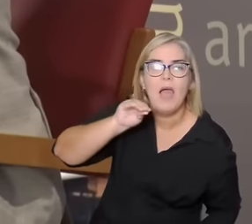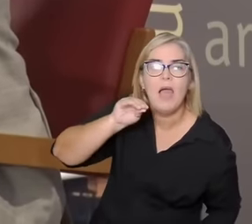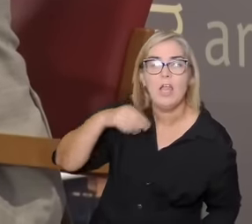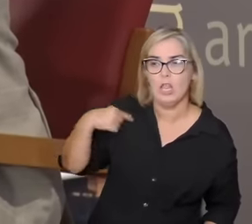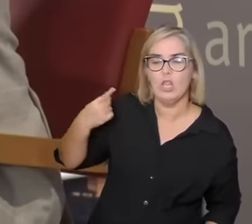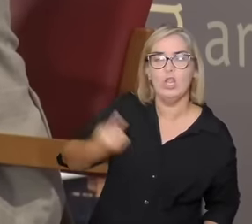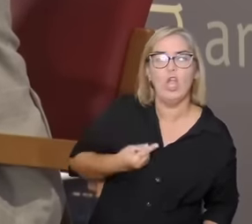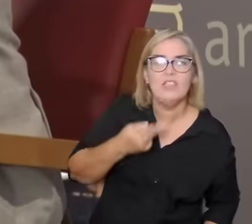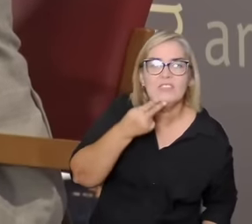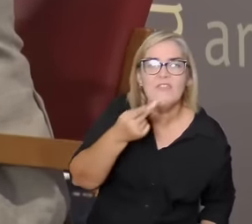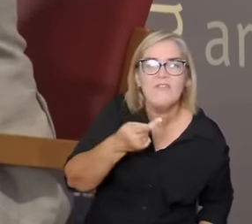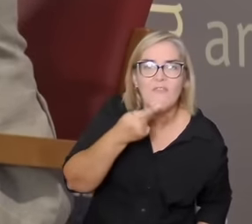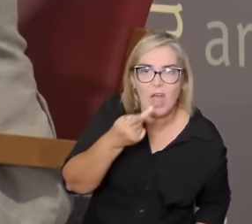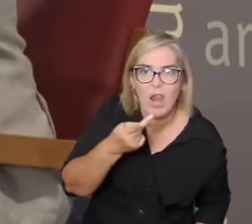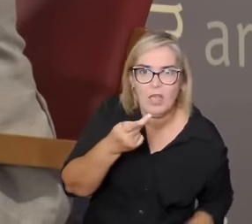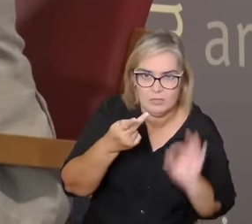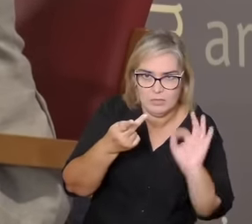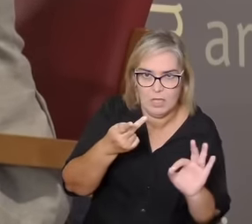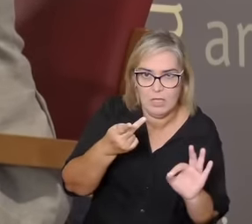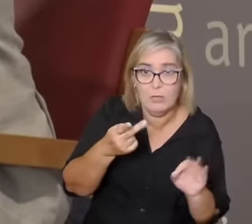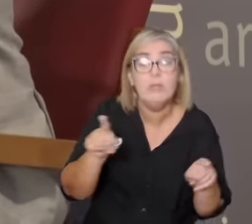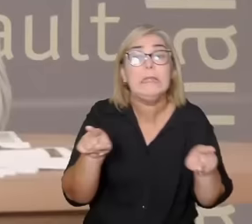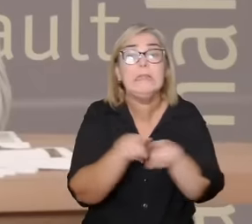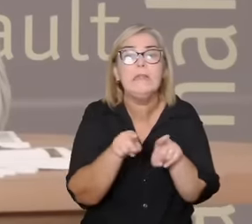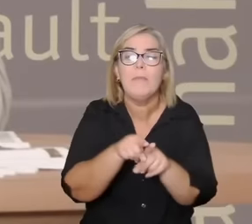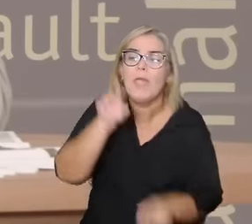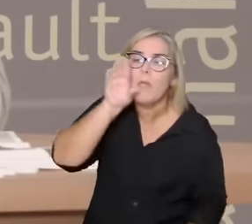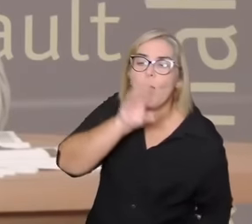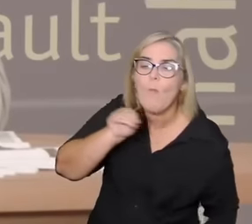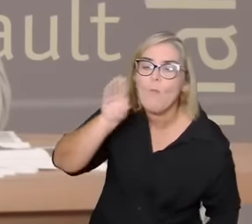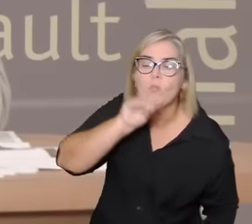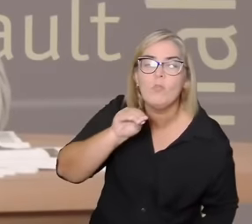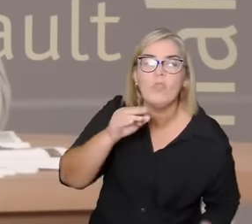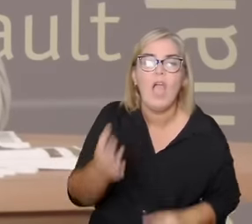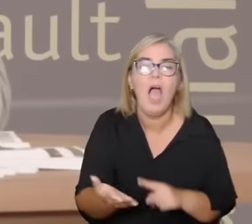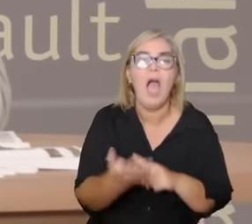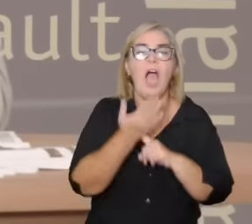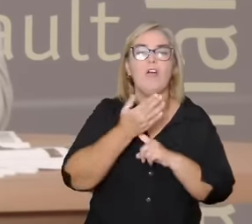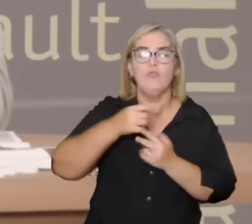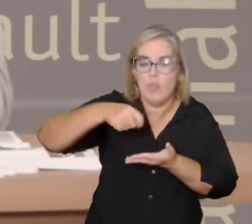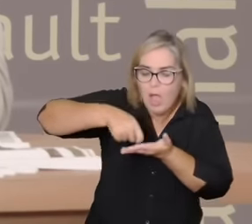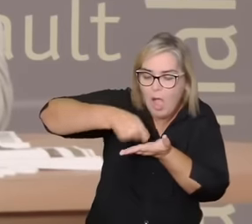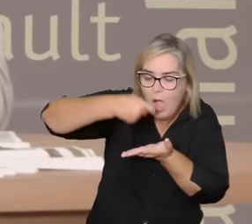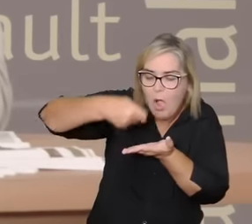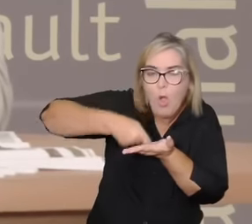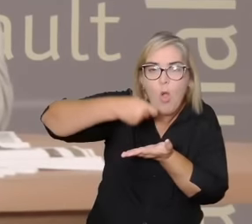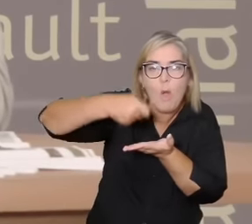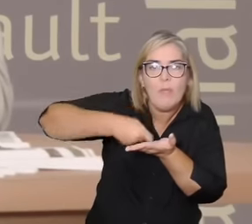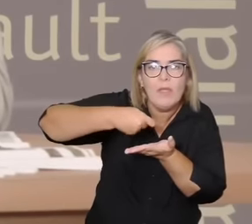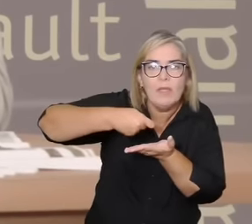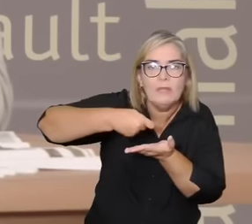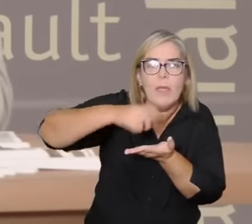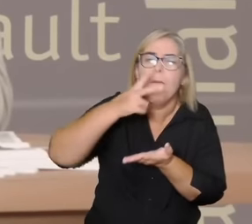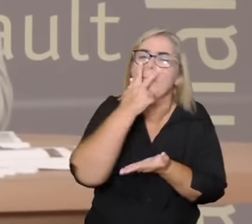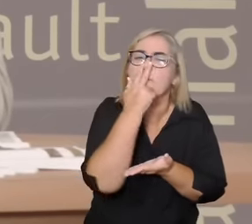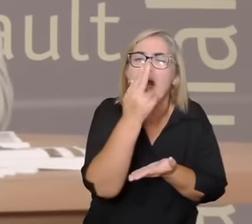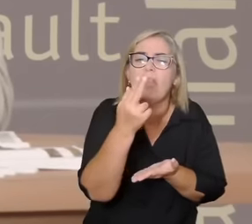a língua que nós experimentamos o mundo e a nossa experimentação é uma experimentação afetiva